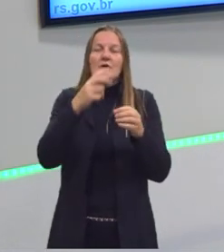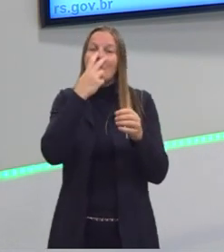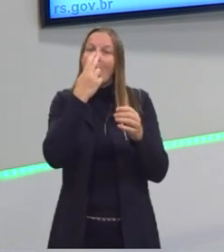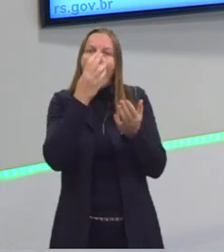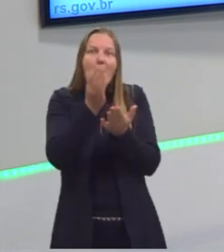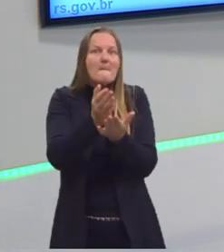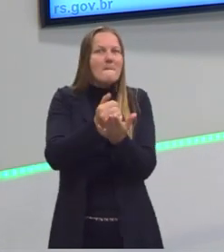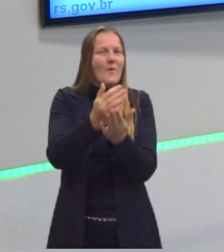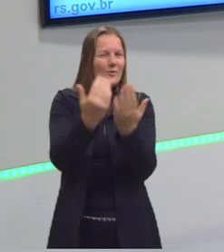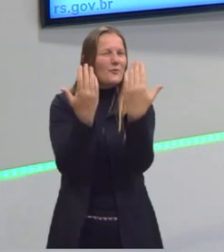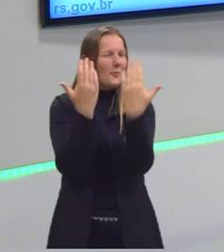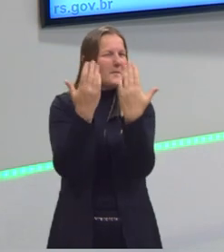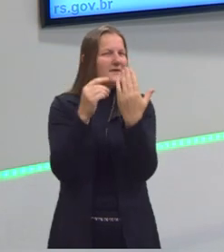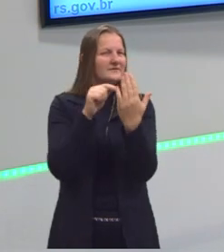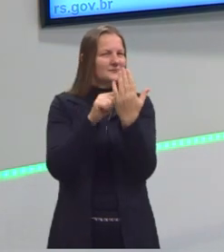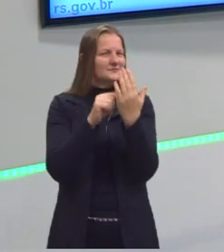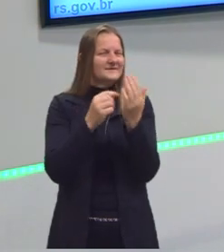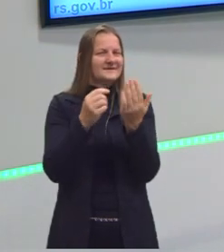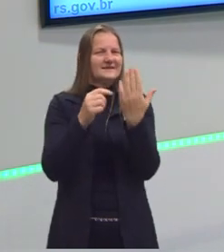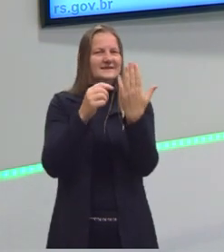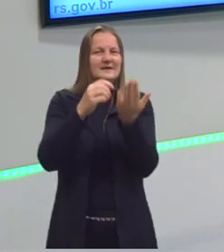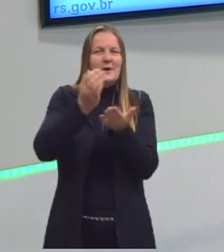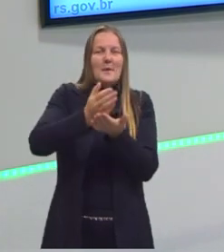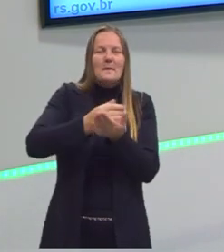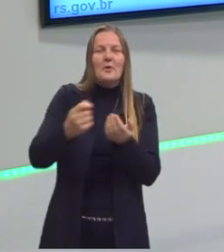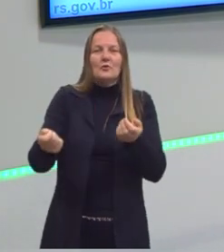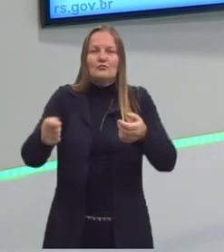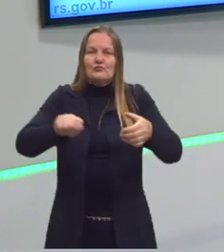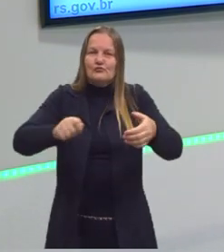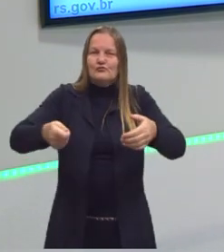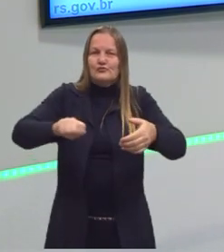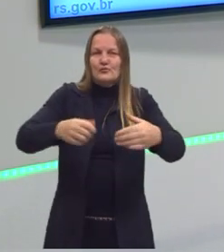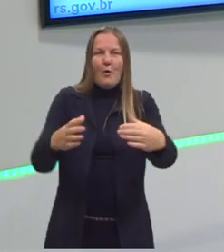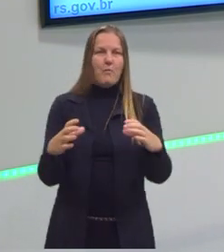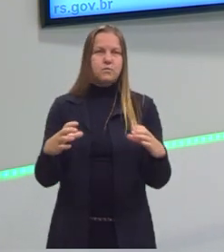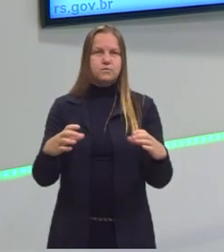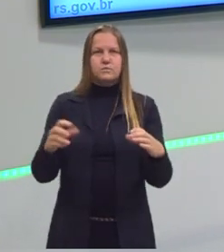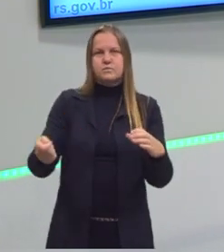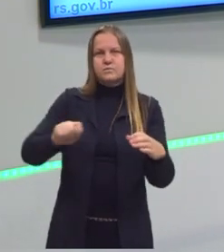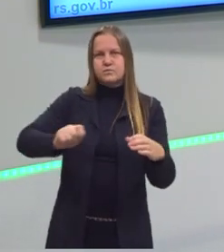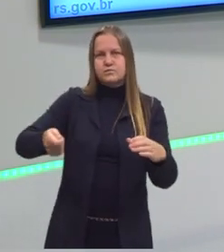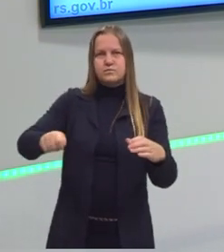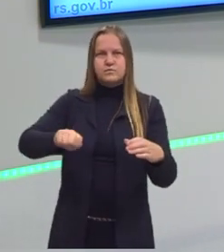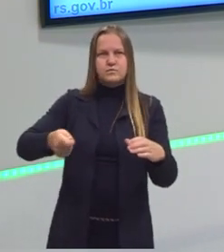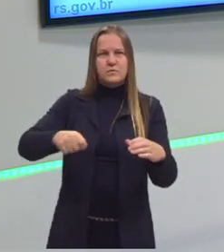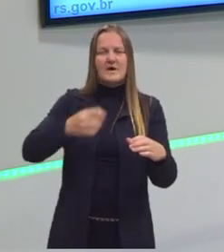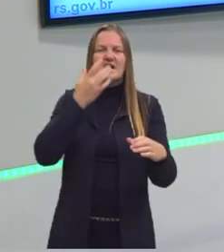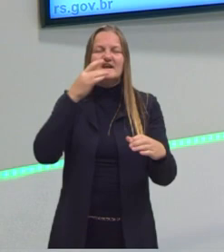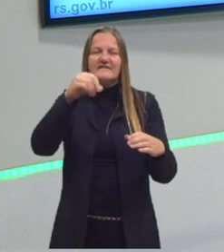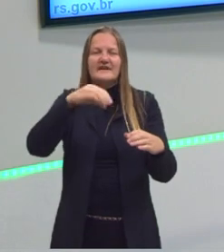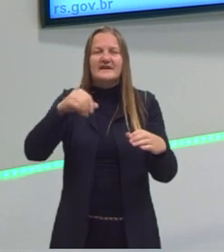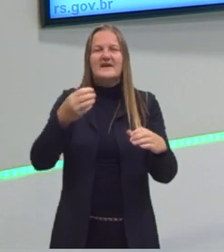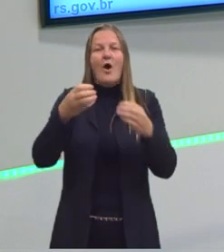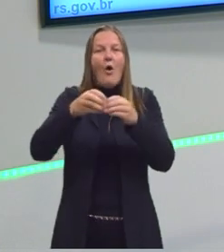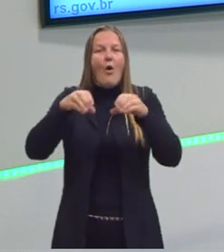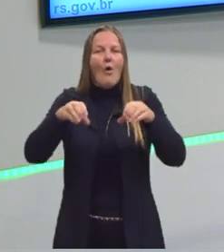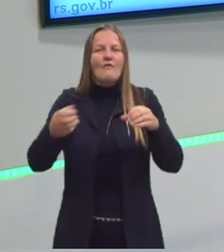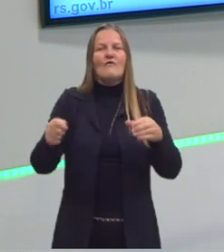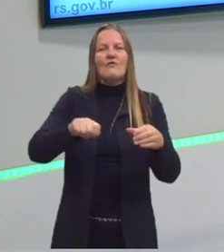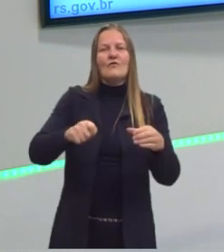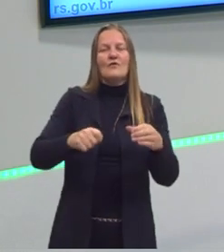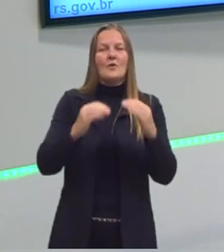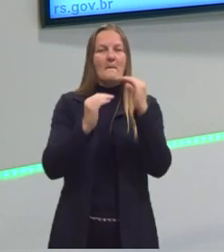de bolo. Quando a gente faz um bolo, nós misturamos vários ingredientes diferentes, né? Farinha, ovo, em